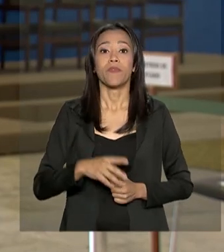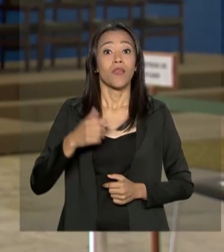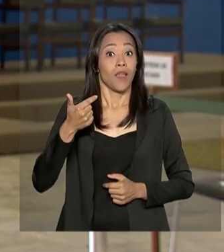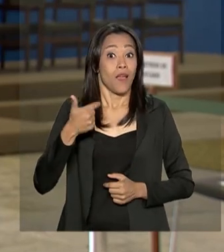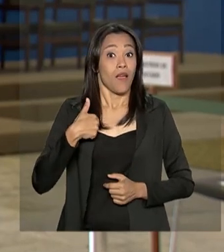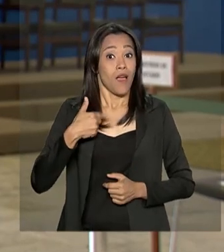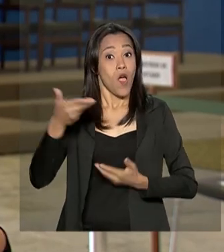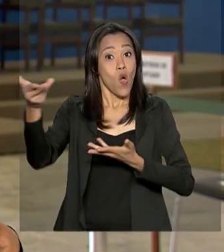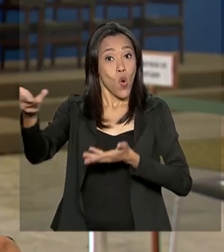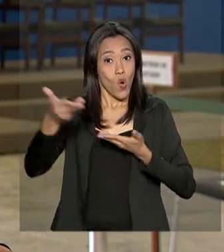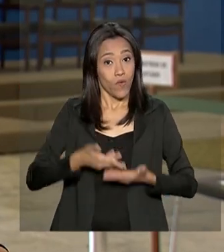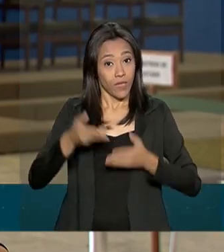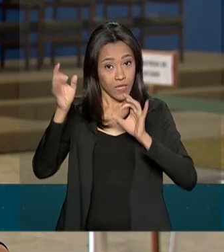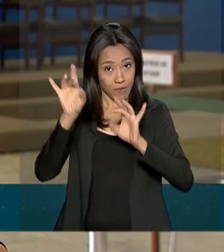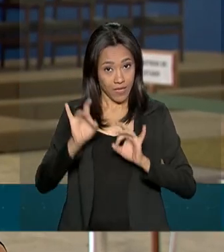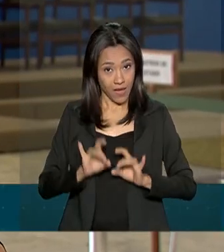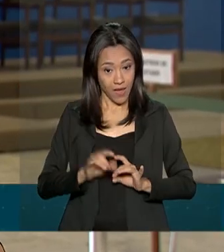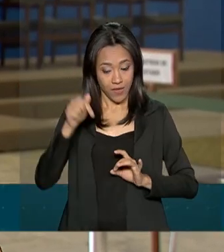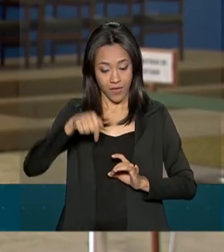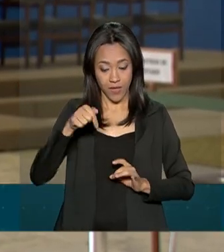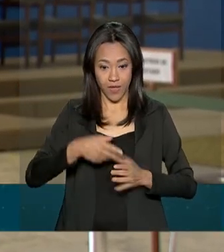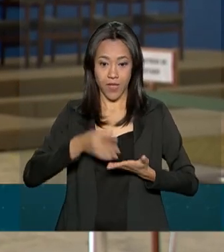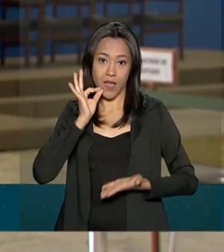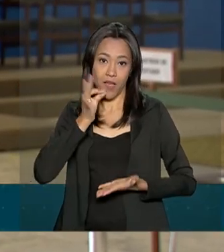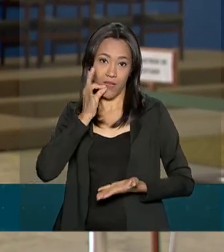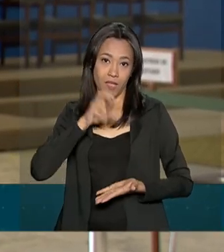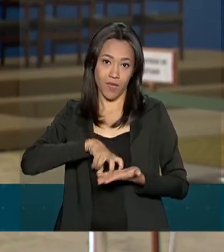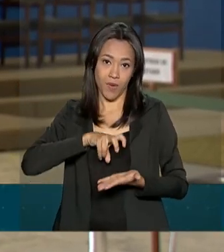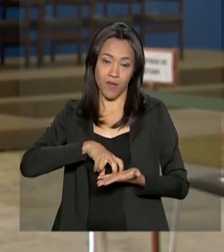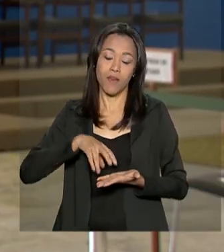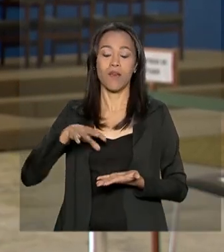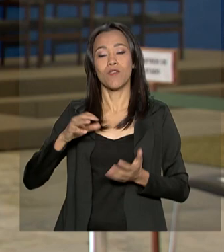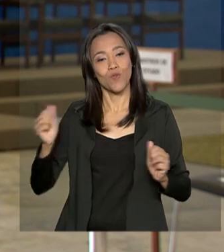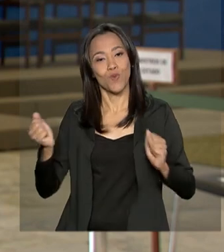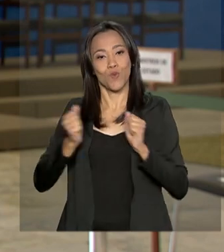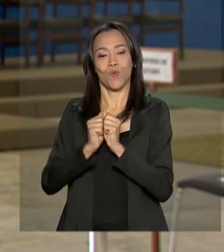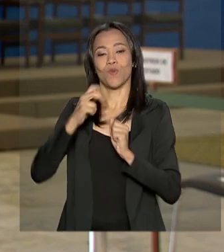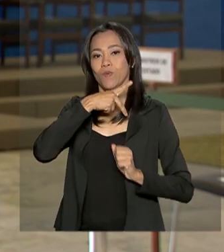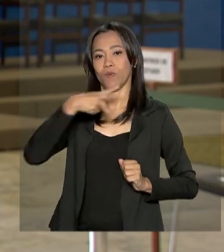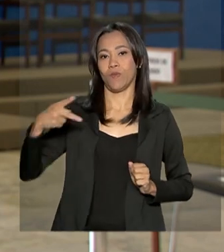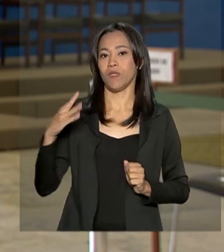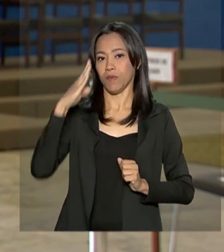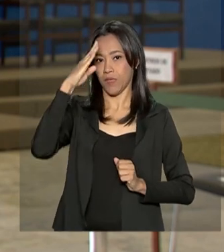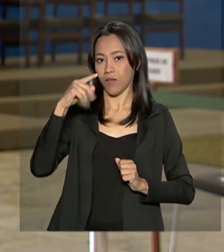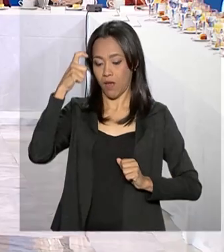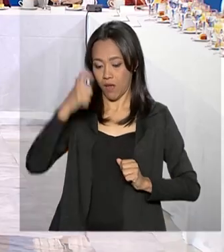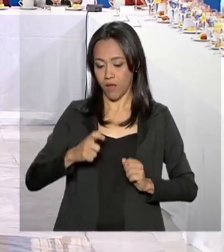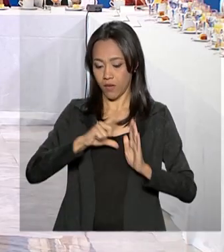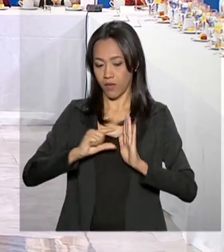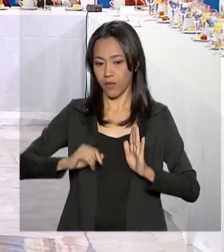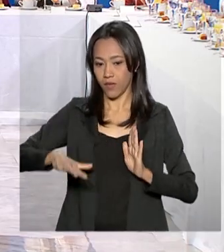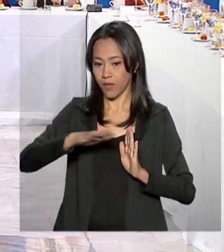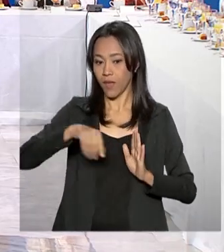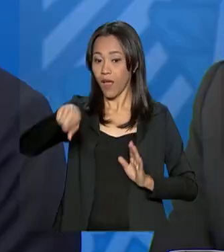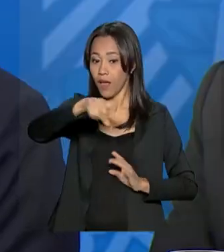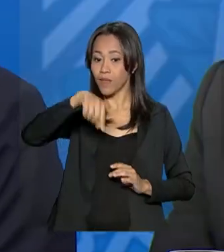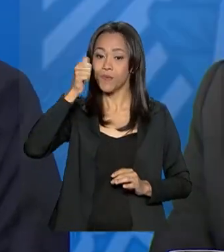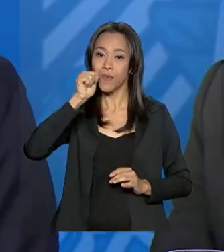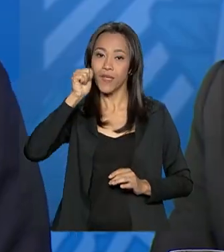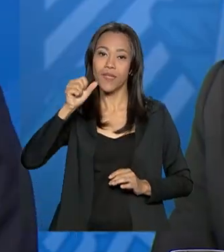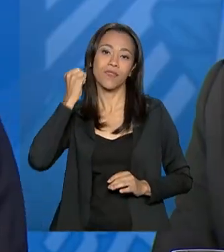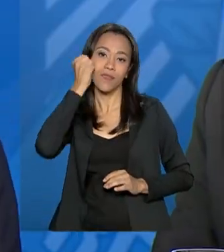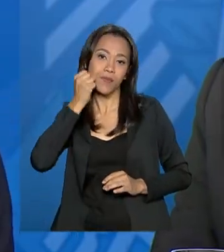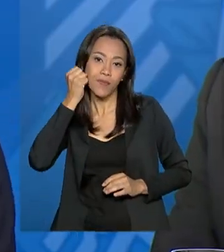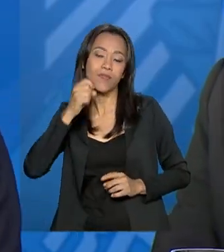vez as convidadas especiais aqui para o café da manhã com o presidente Jair Bolsonaro no Palácio do Planalto foram deputadas e